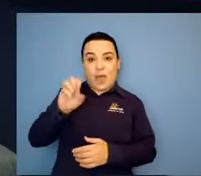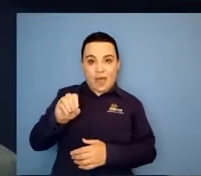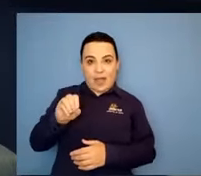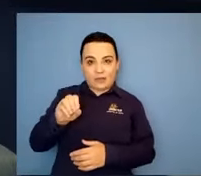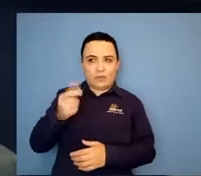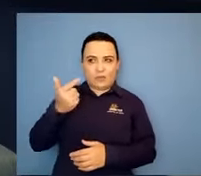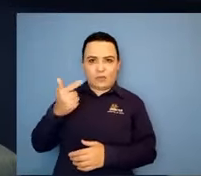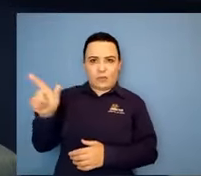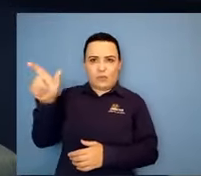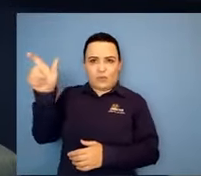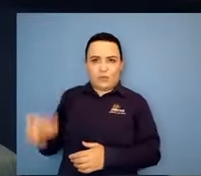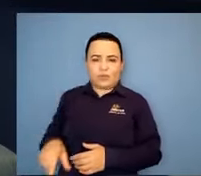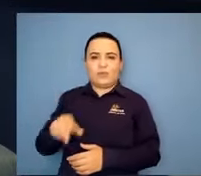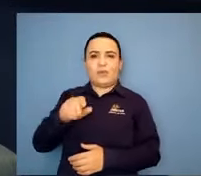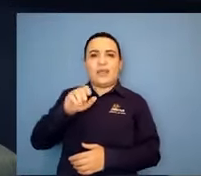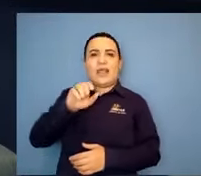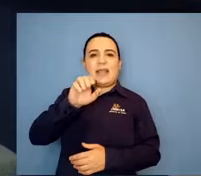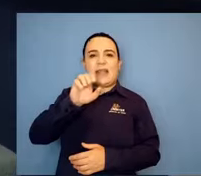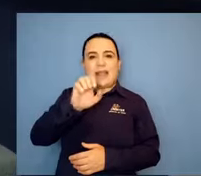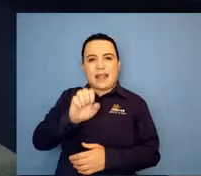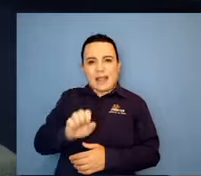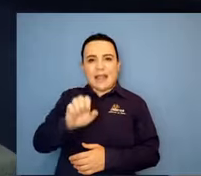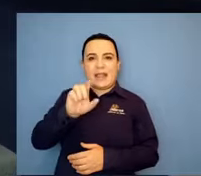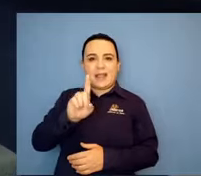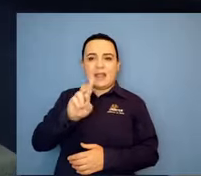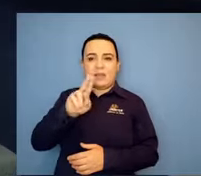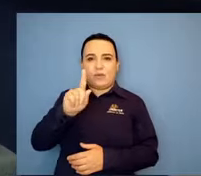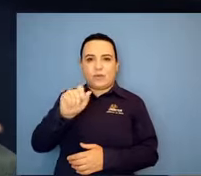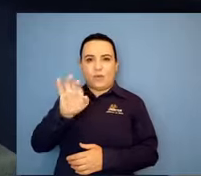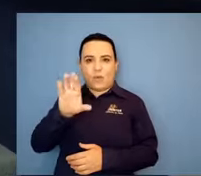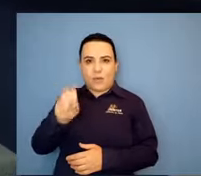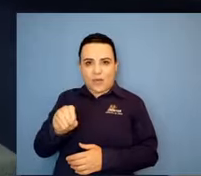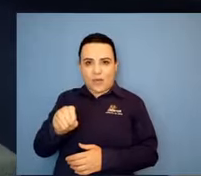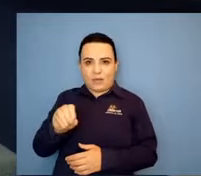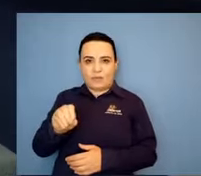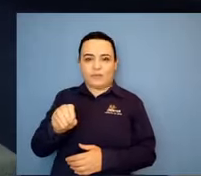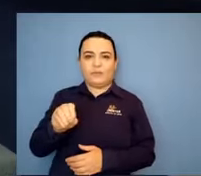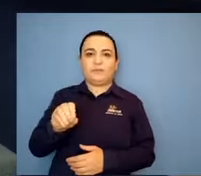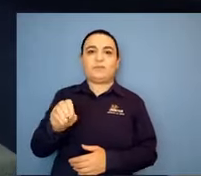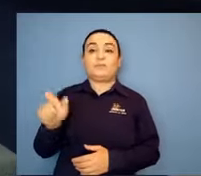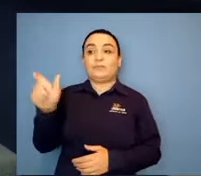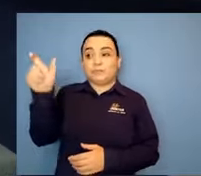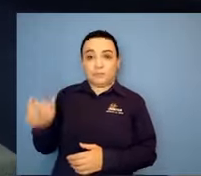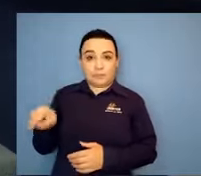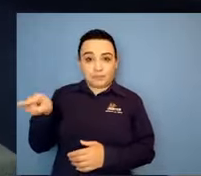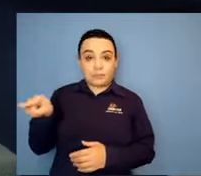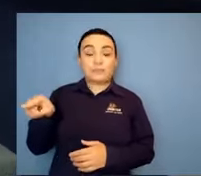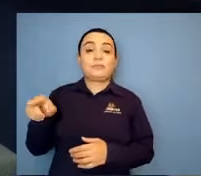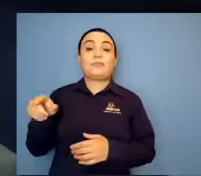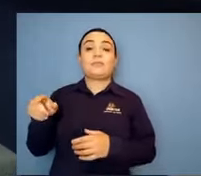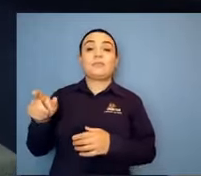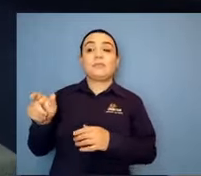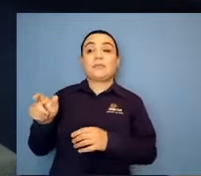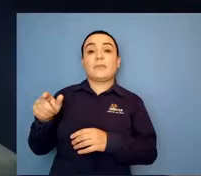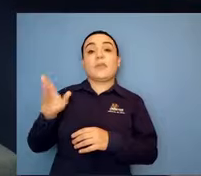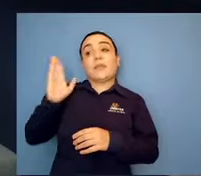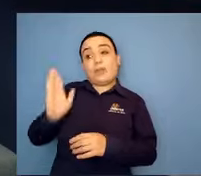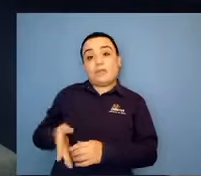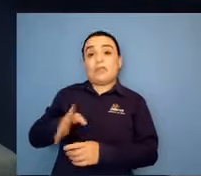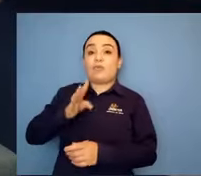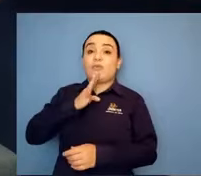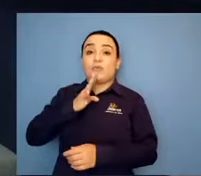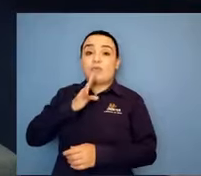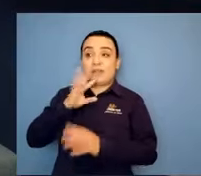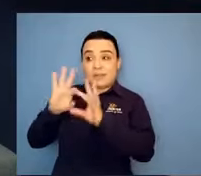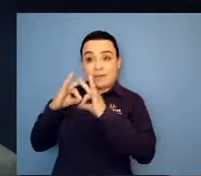Ah, Desde 2017, no ano que Gabriel faleceu. Depois, né, eu já conheci essa família. E